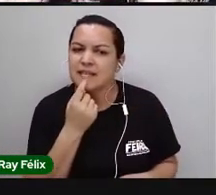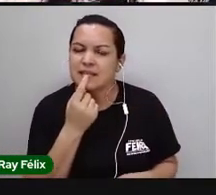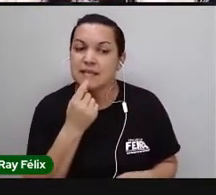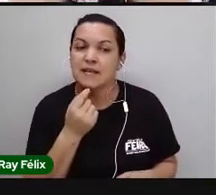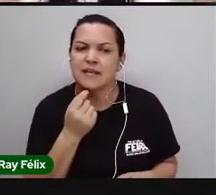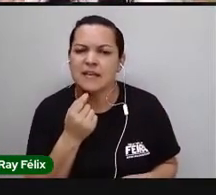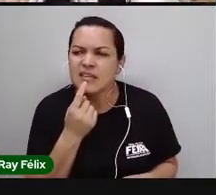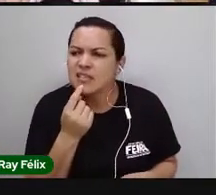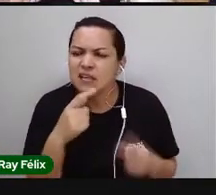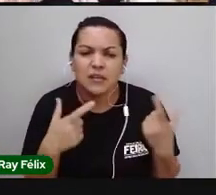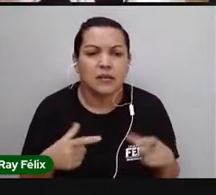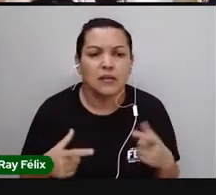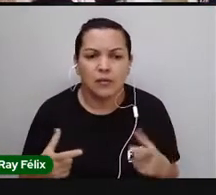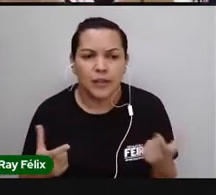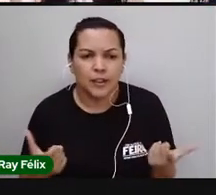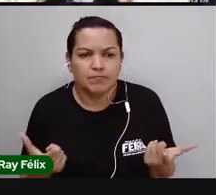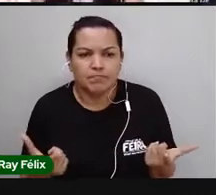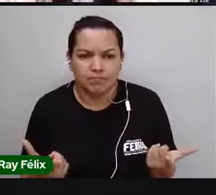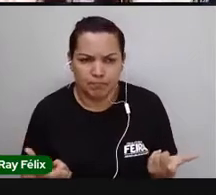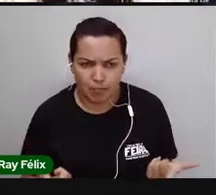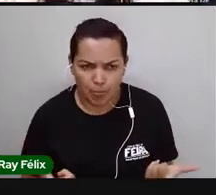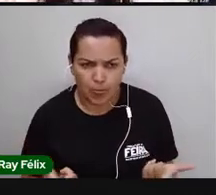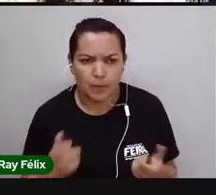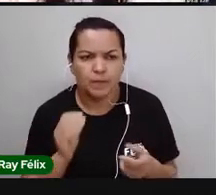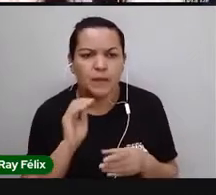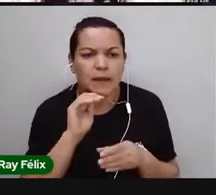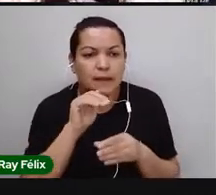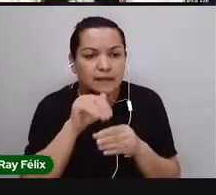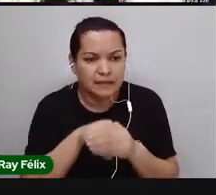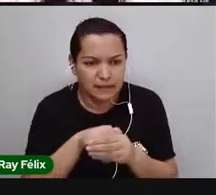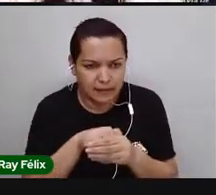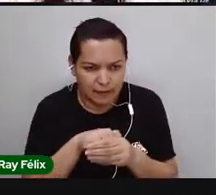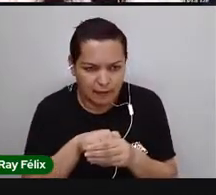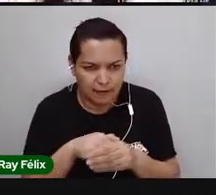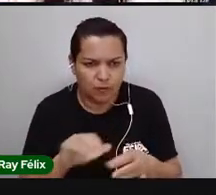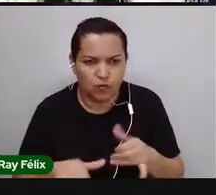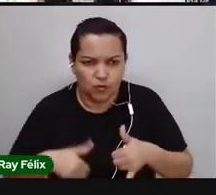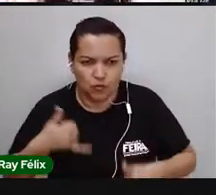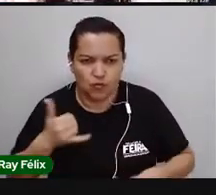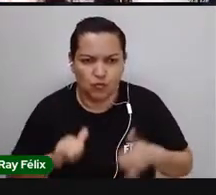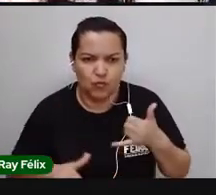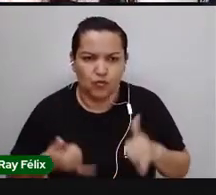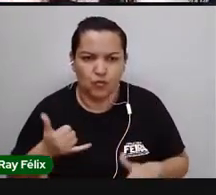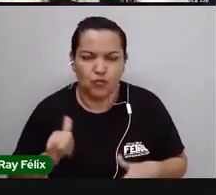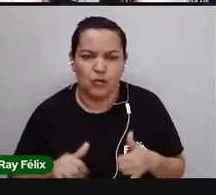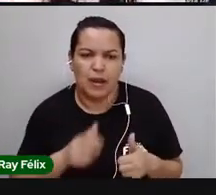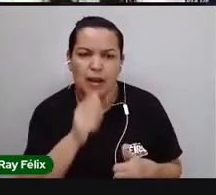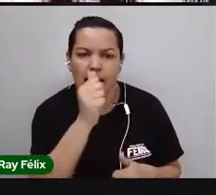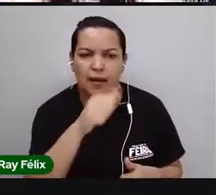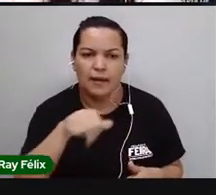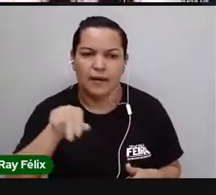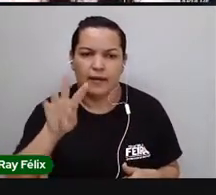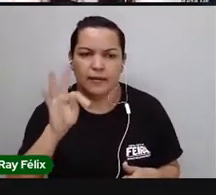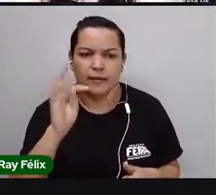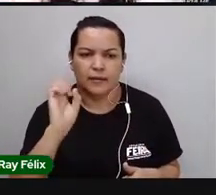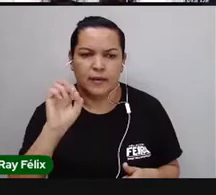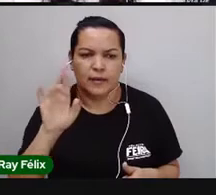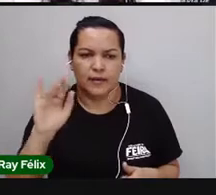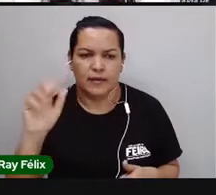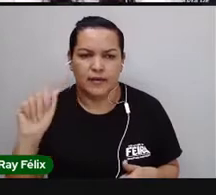De onde vem esse sangue? Onde é que está esse sangue? Ele está dentro das nossas veias e artérias, ok? E aí, então,